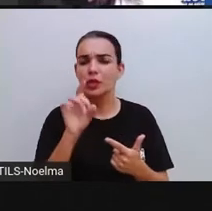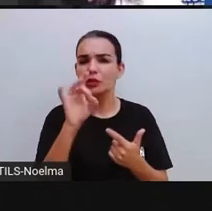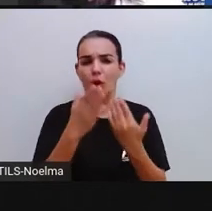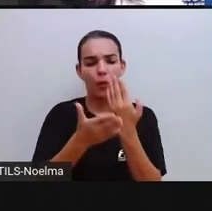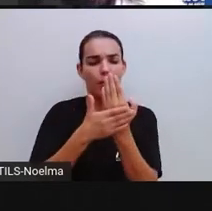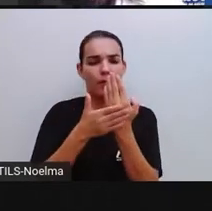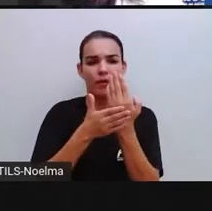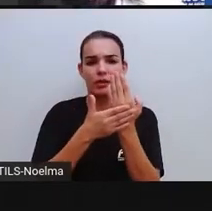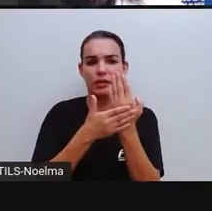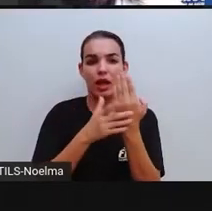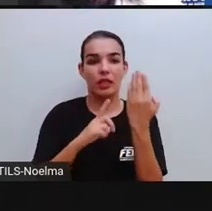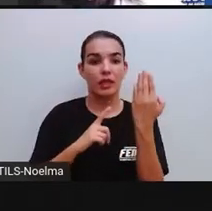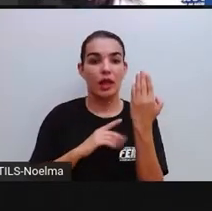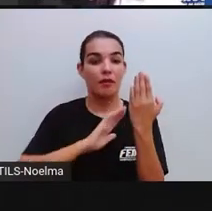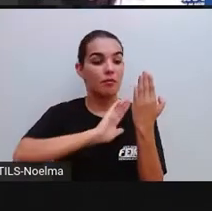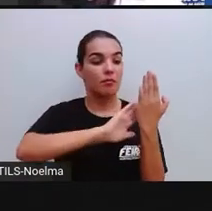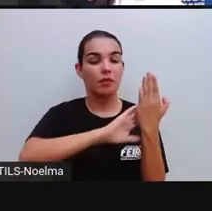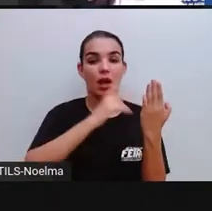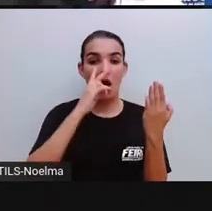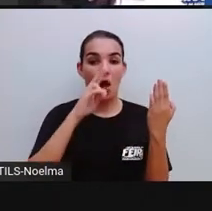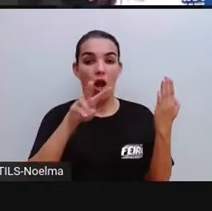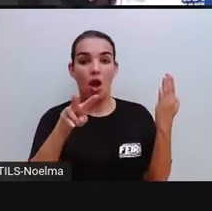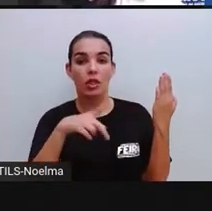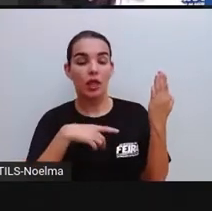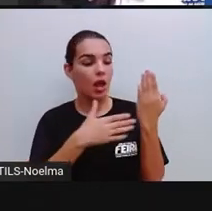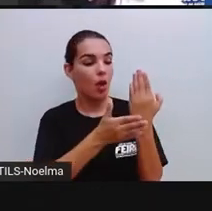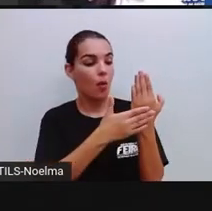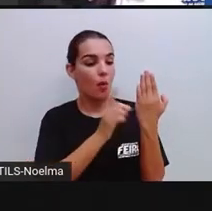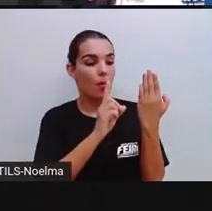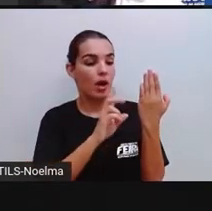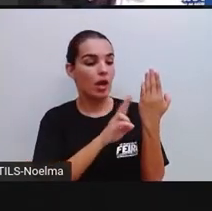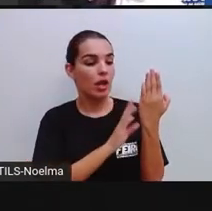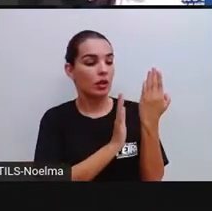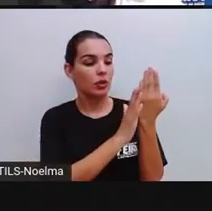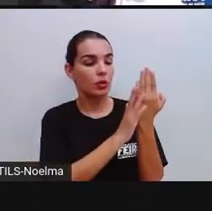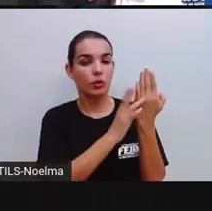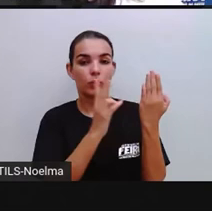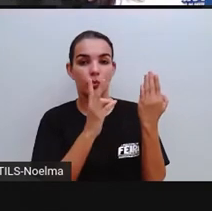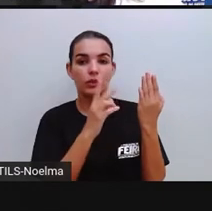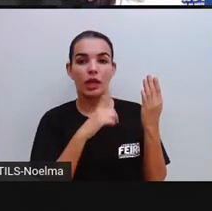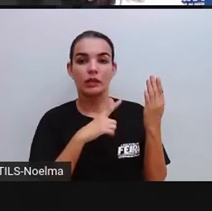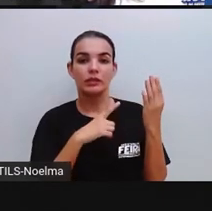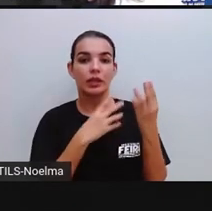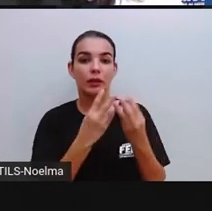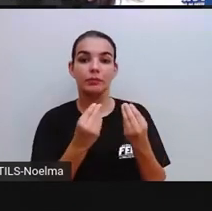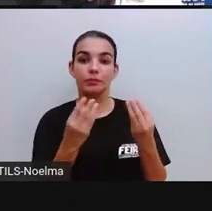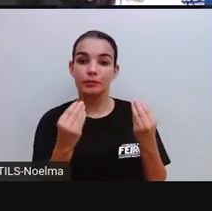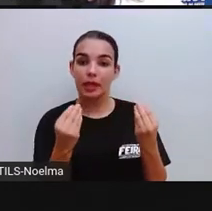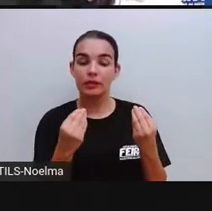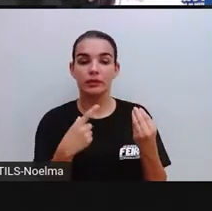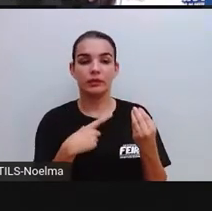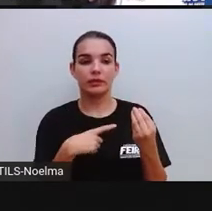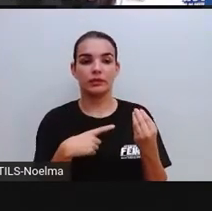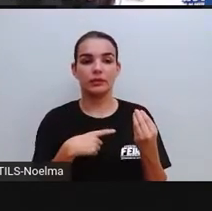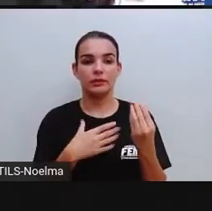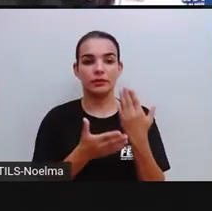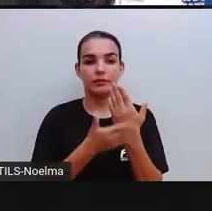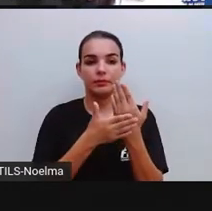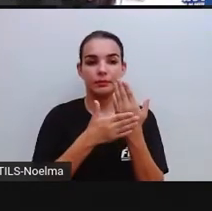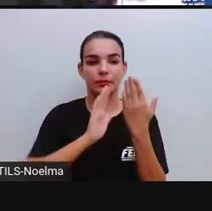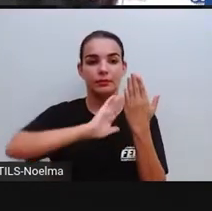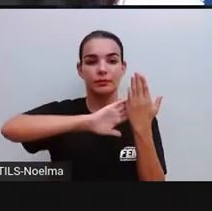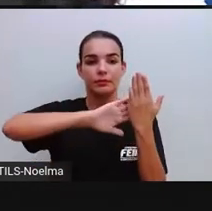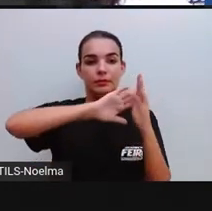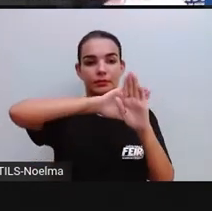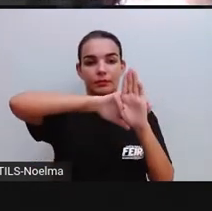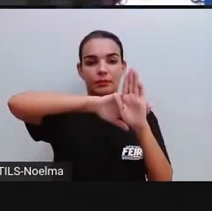só. Essa pirâmide, por exemplo, tem cinco faces. Ela tem uma aqui atrás e outra desse lado e uma aqui embaixo. Essa aqui de